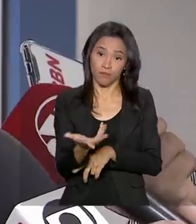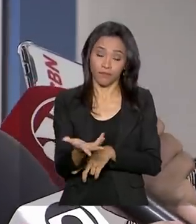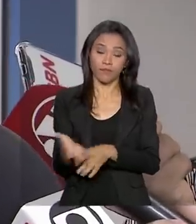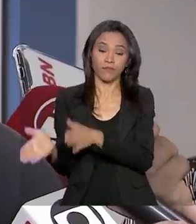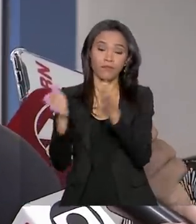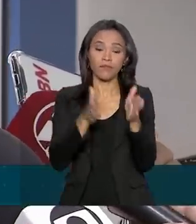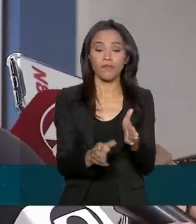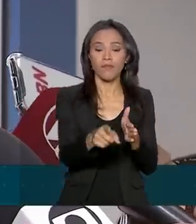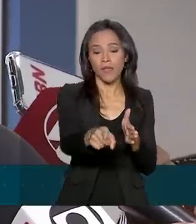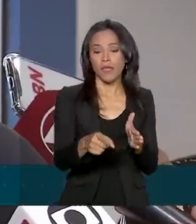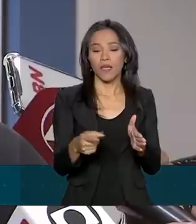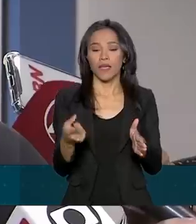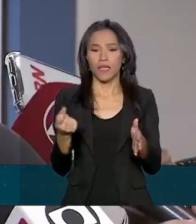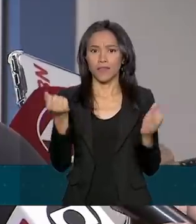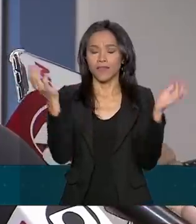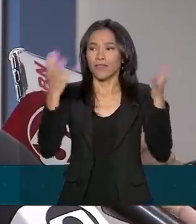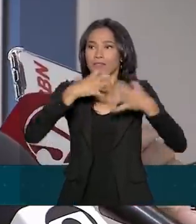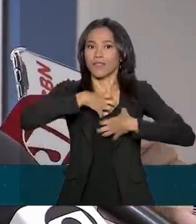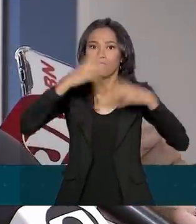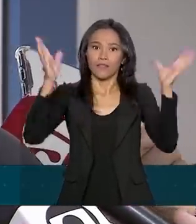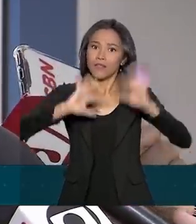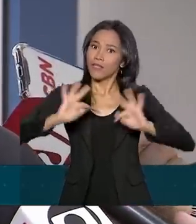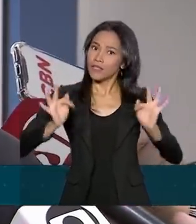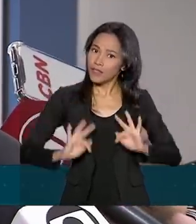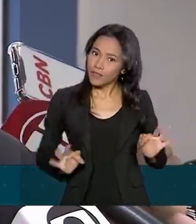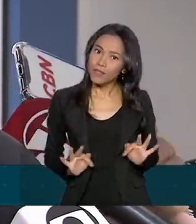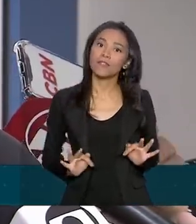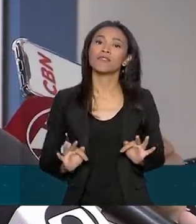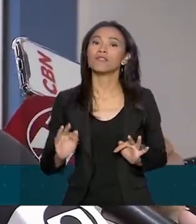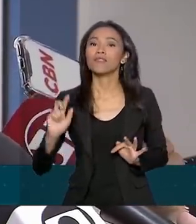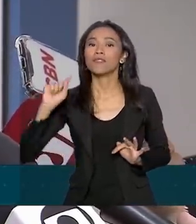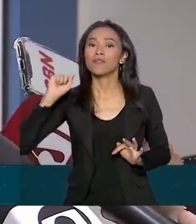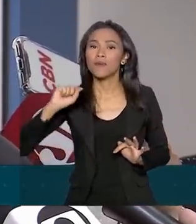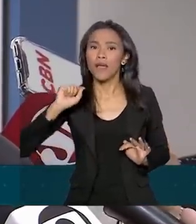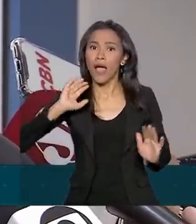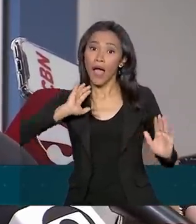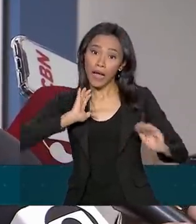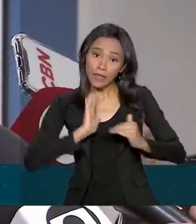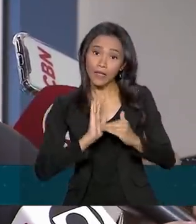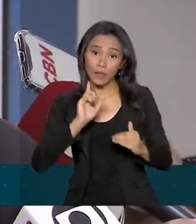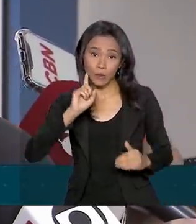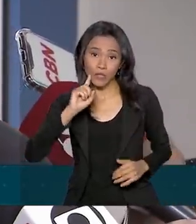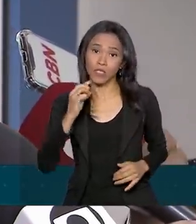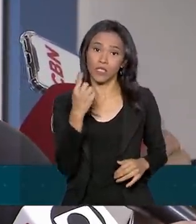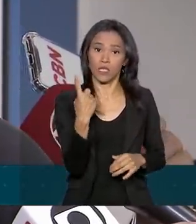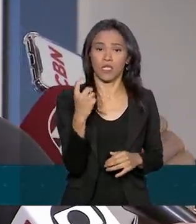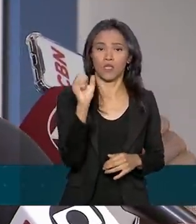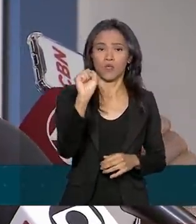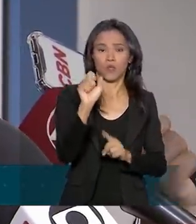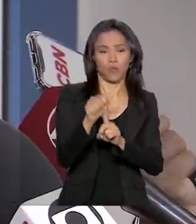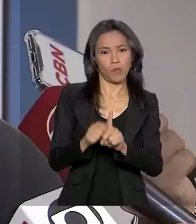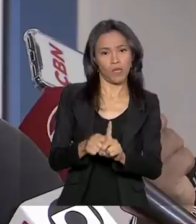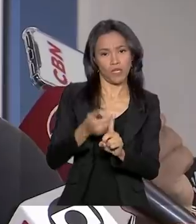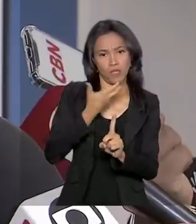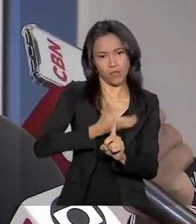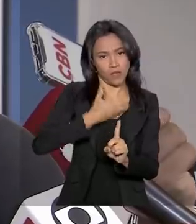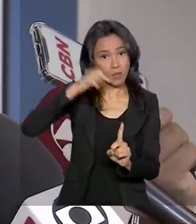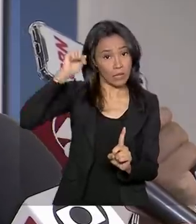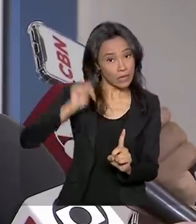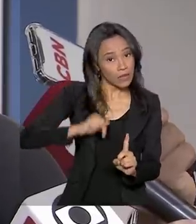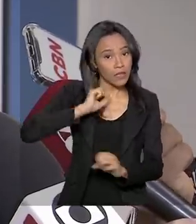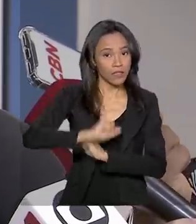extremamente felizes de ter até o dia 18 de dezembro deste ano